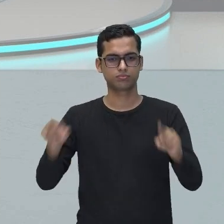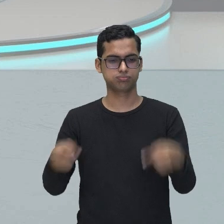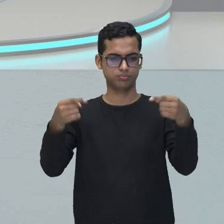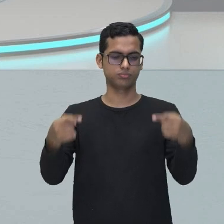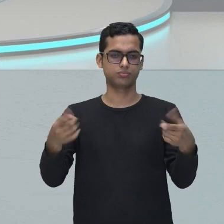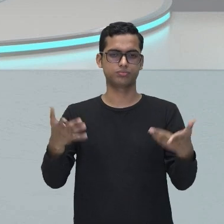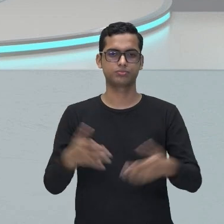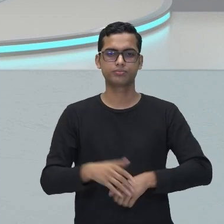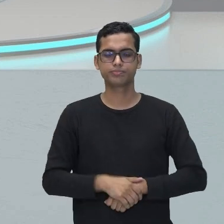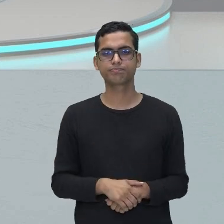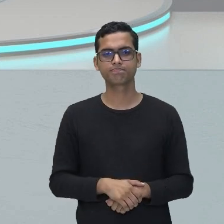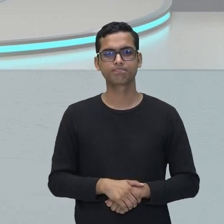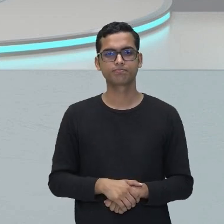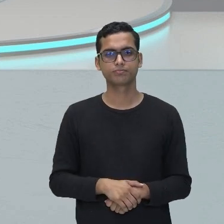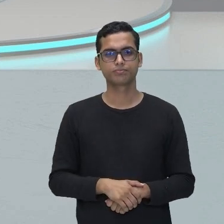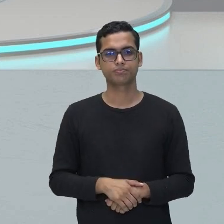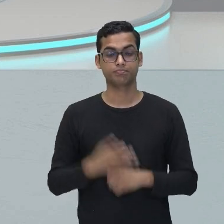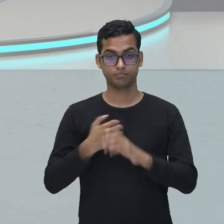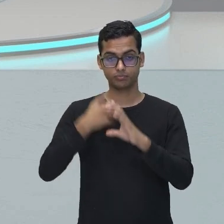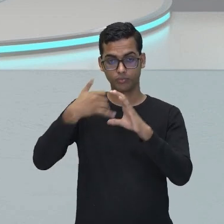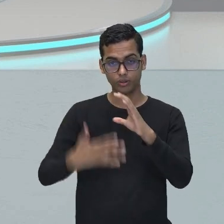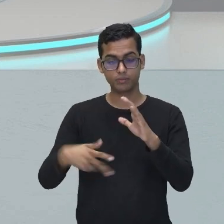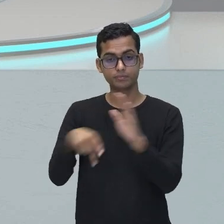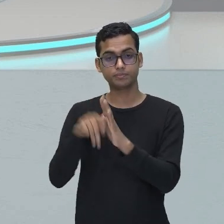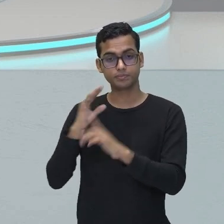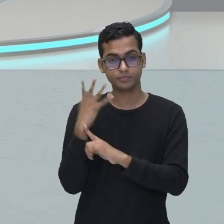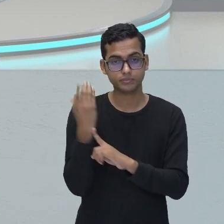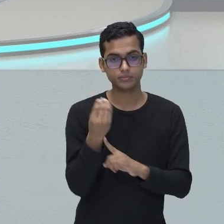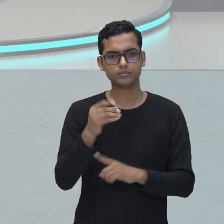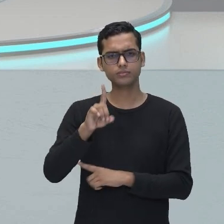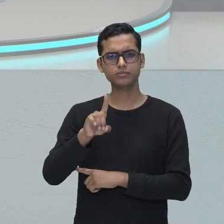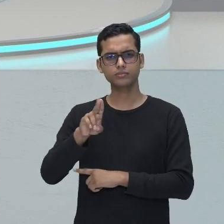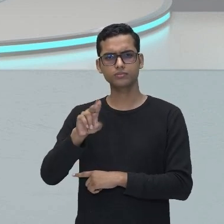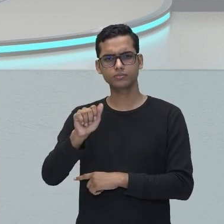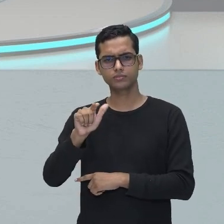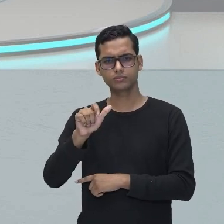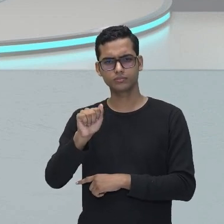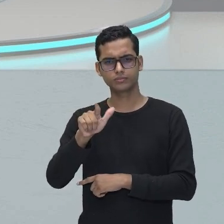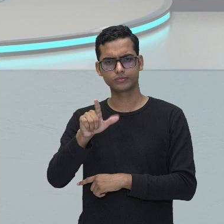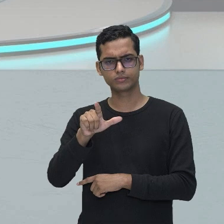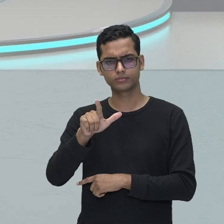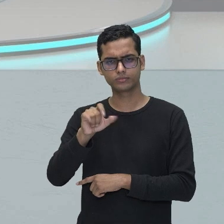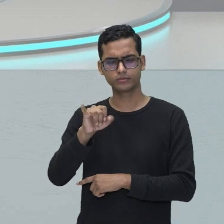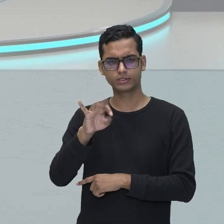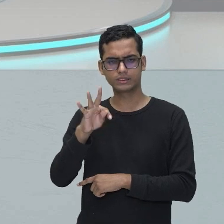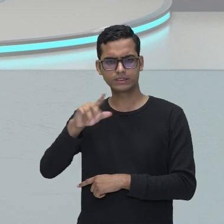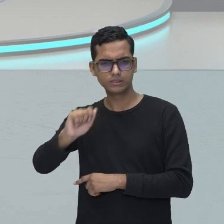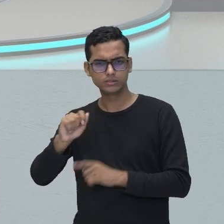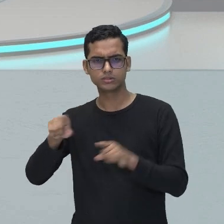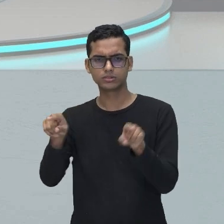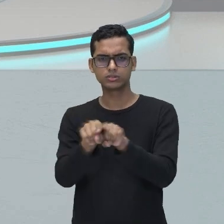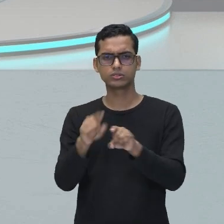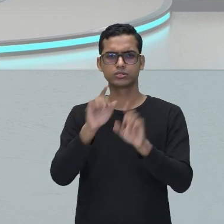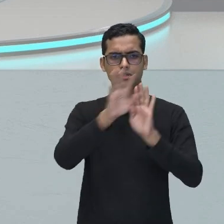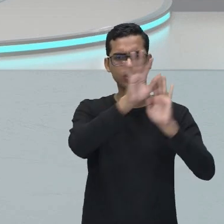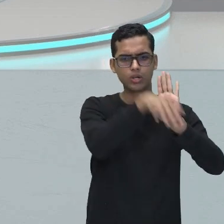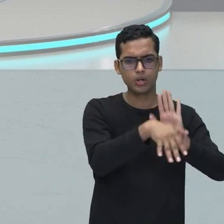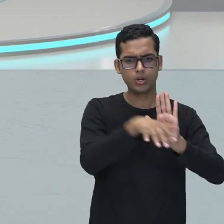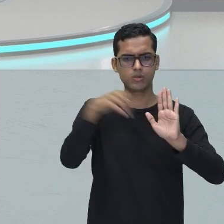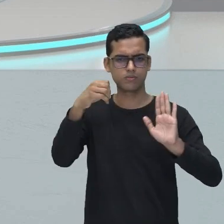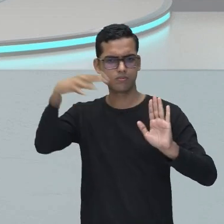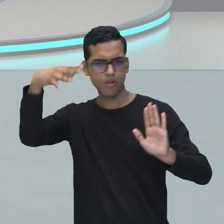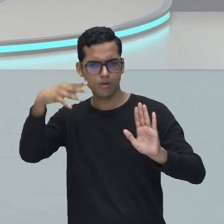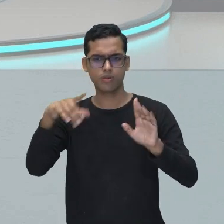dualidade entre luz e sombra, em cores fortes e